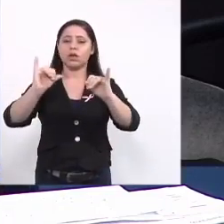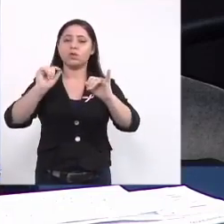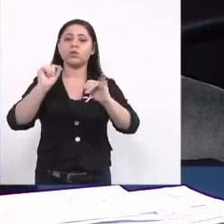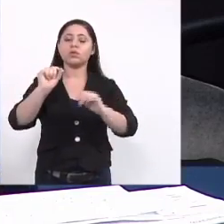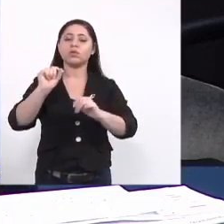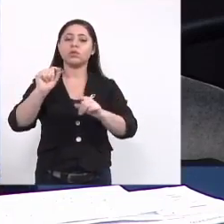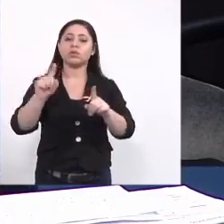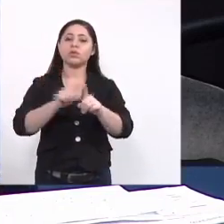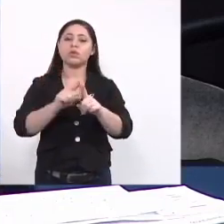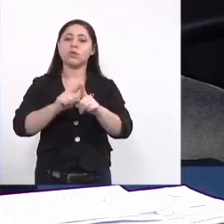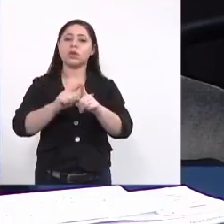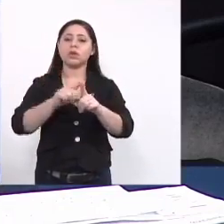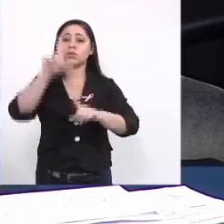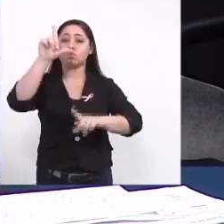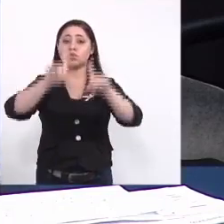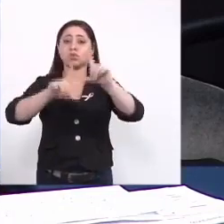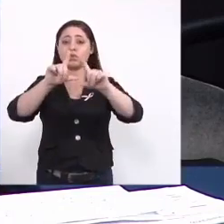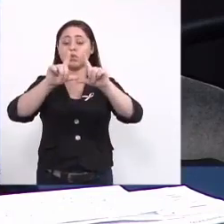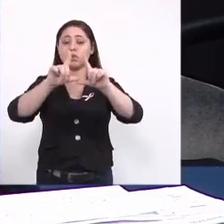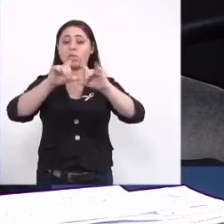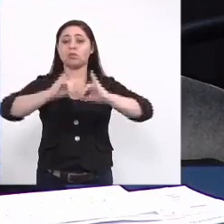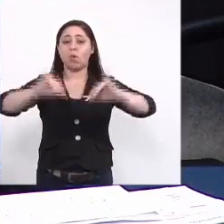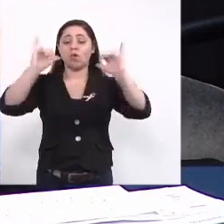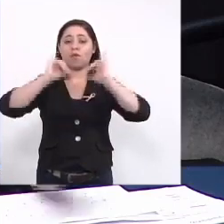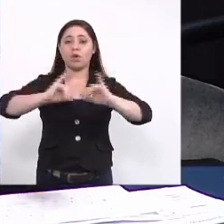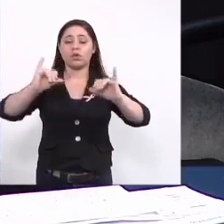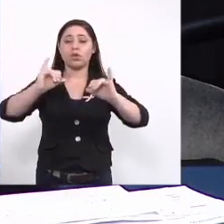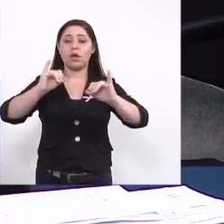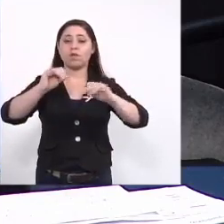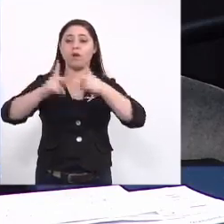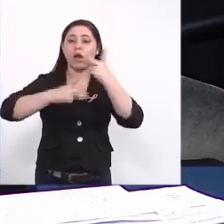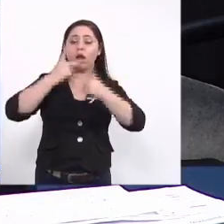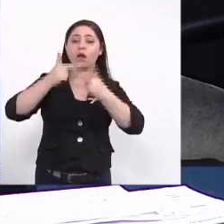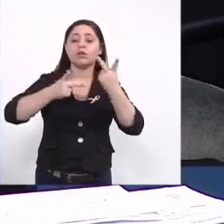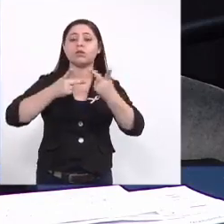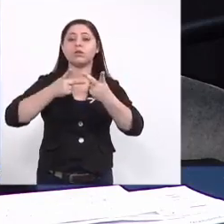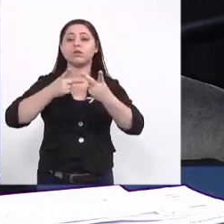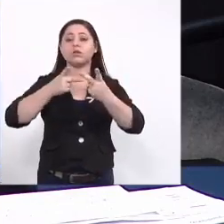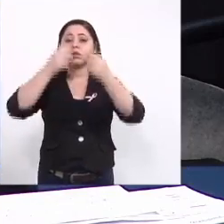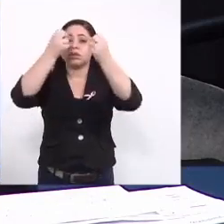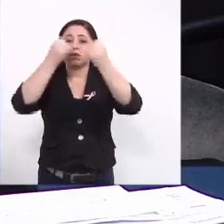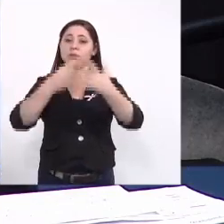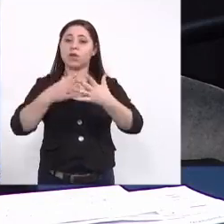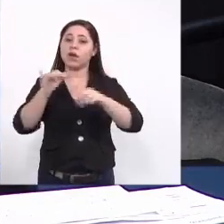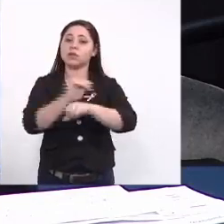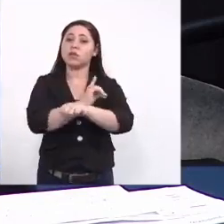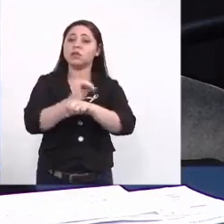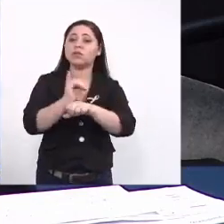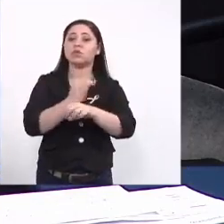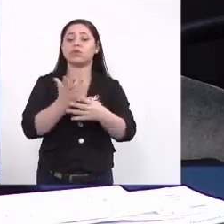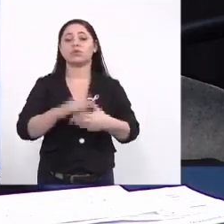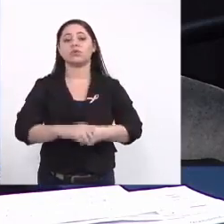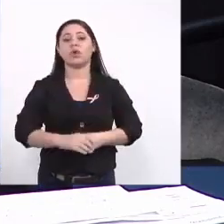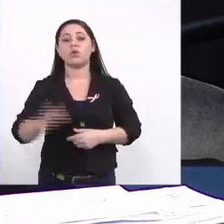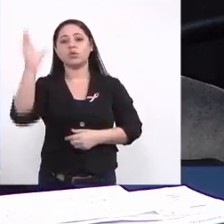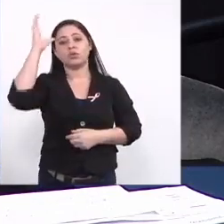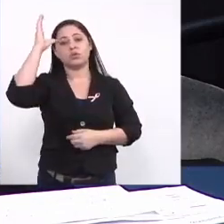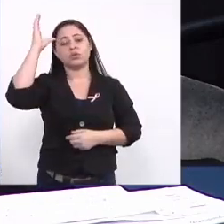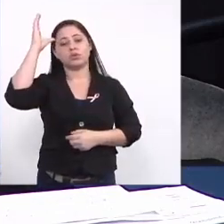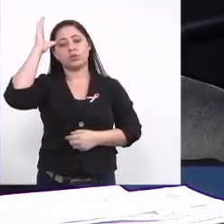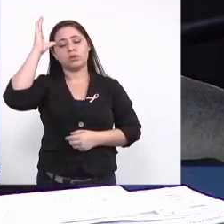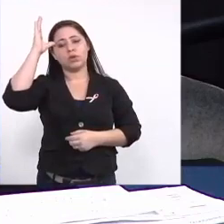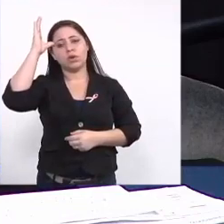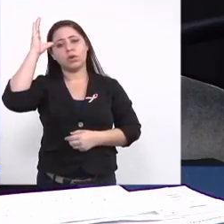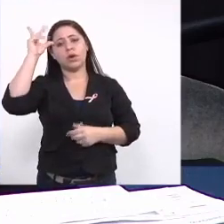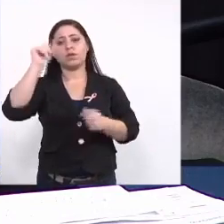de imprensa pra fazer a publicação pra falar dessas ações então a conscientização ela é feita